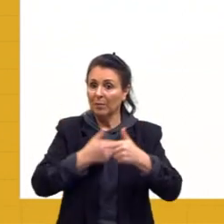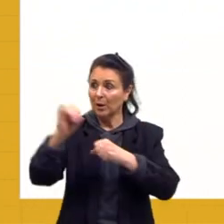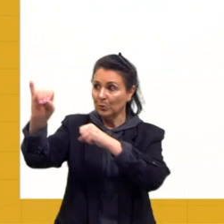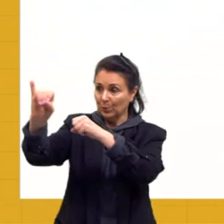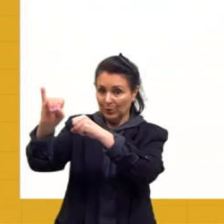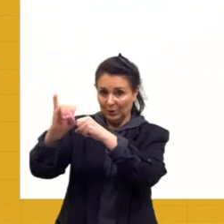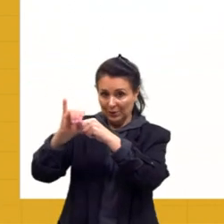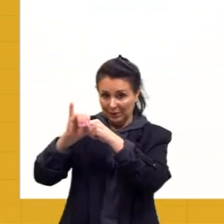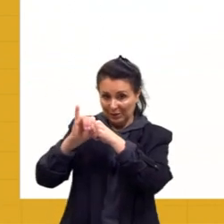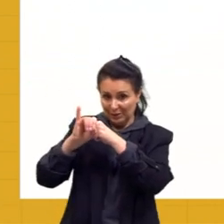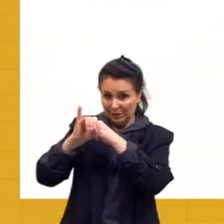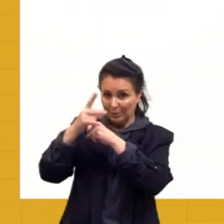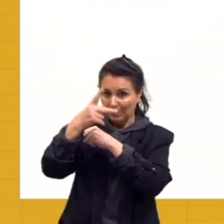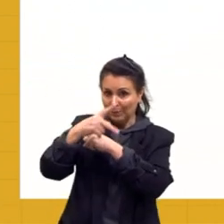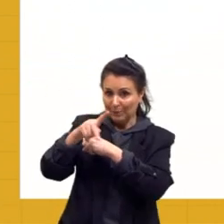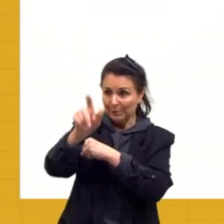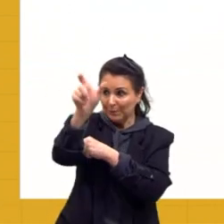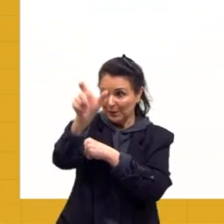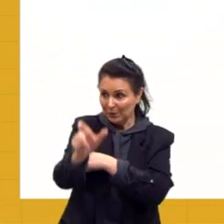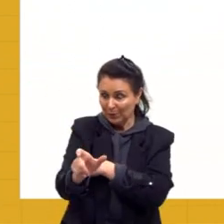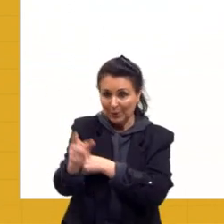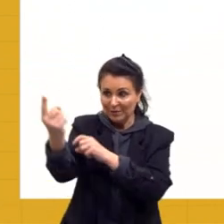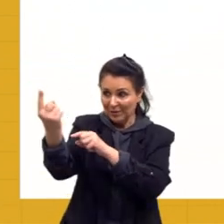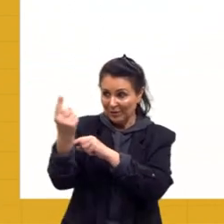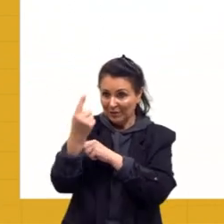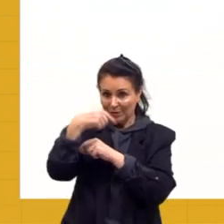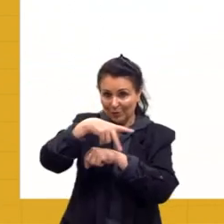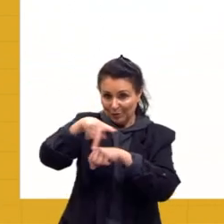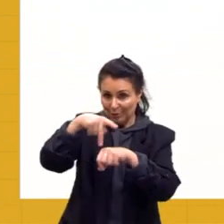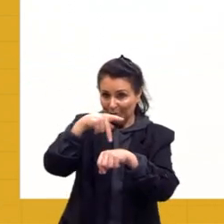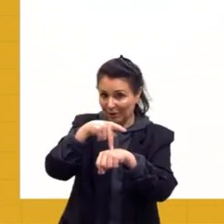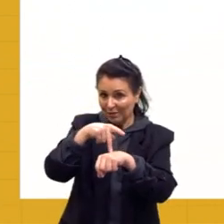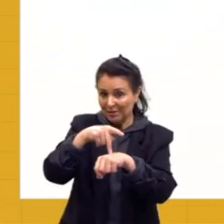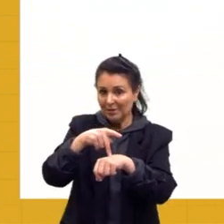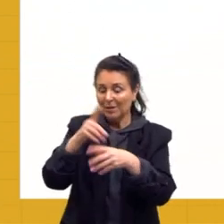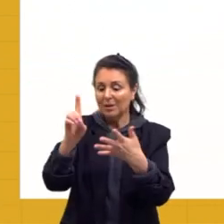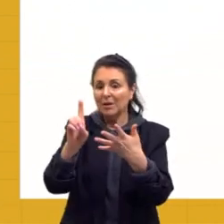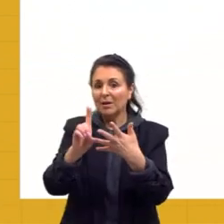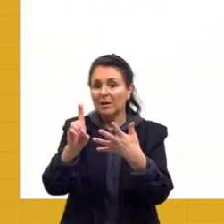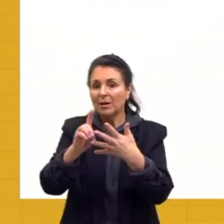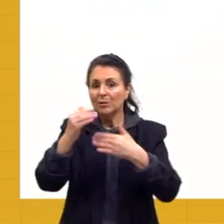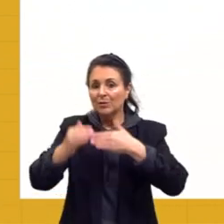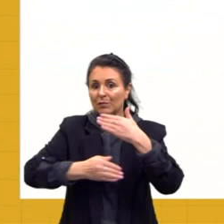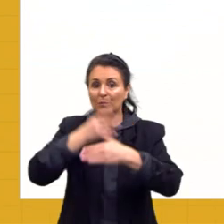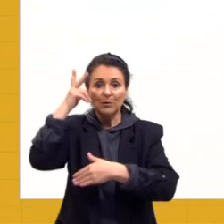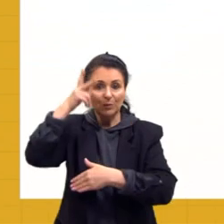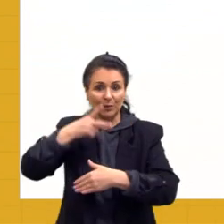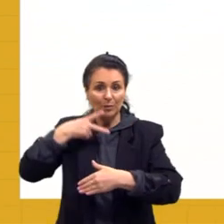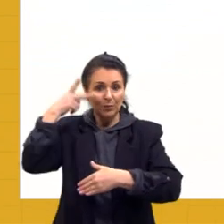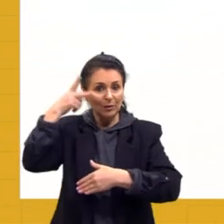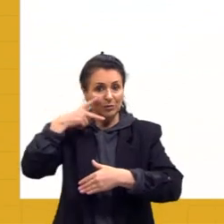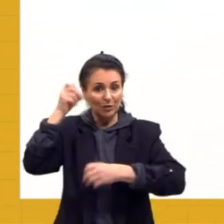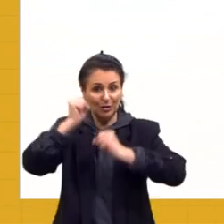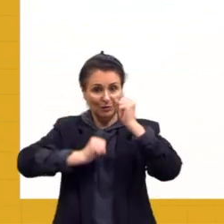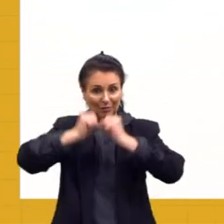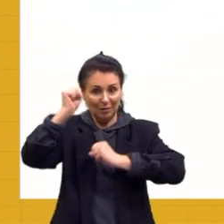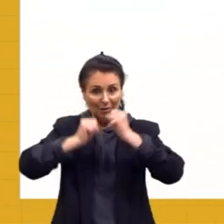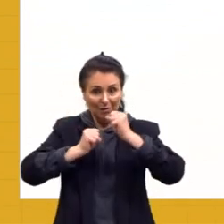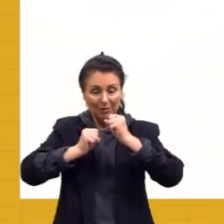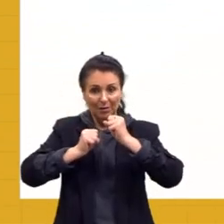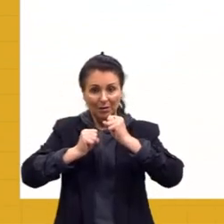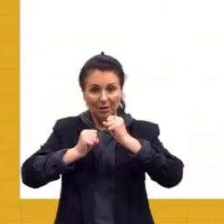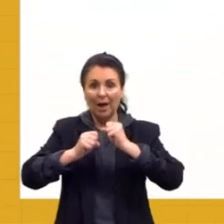a gente viu na aula anterior, justamente dentro da reserva cafeira. D, desenvolvimento da política industrial? Lembra?